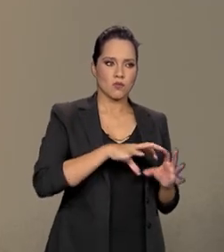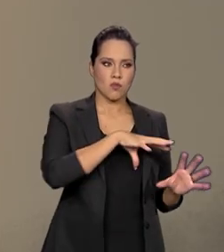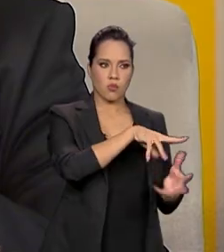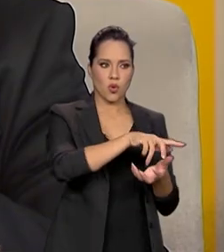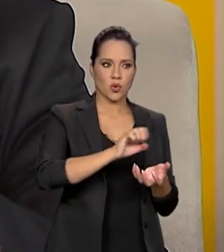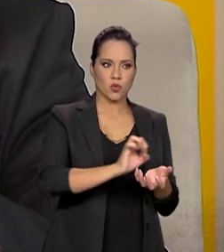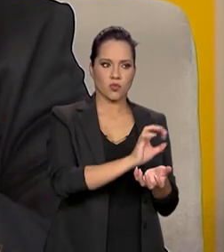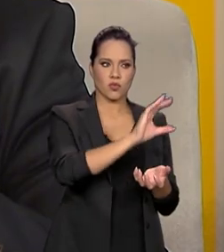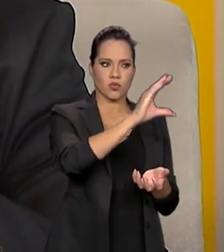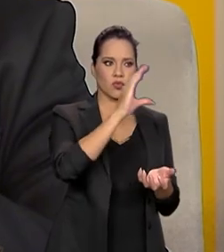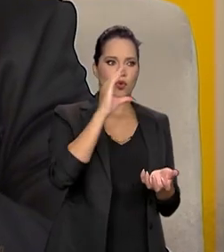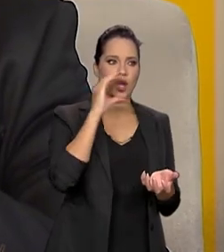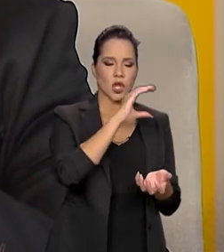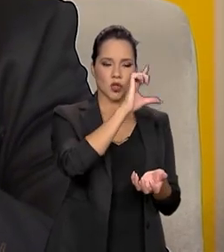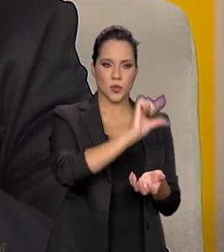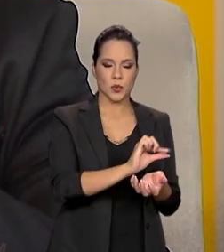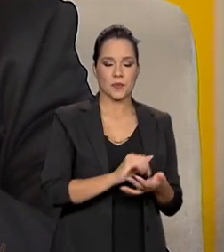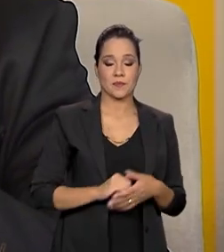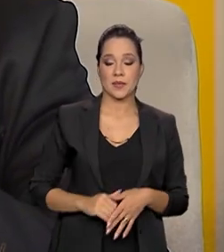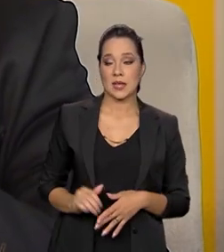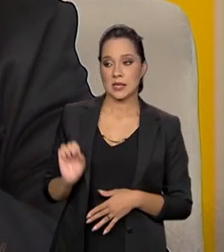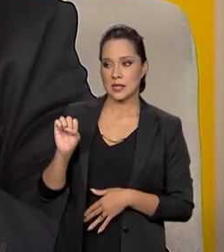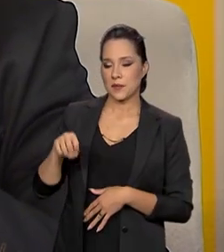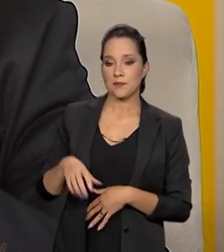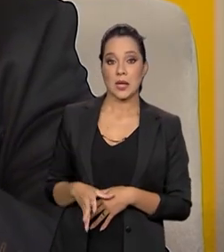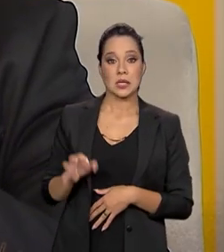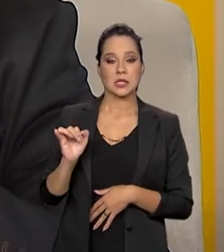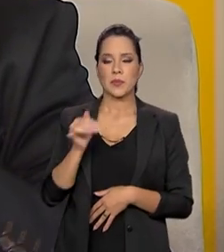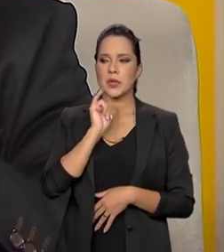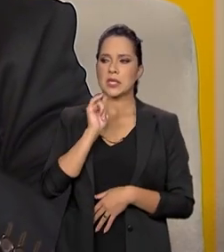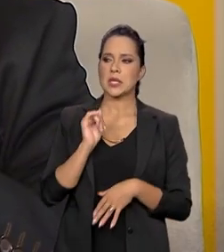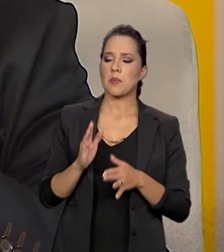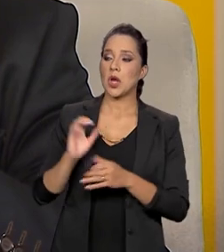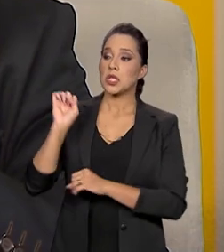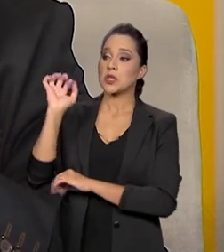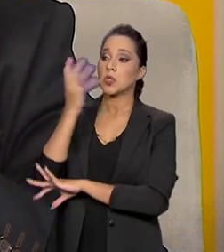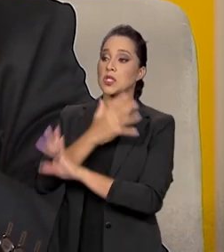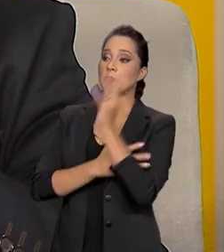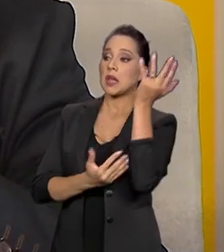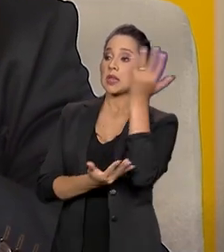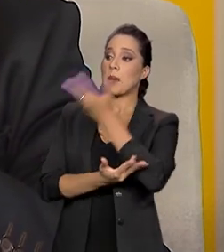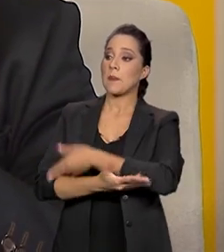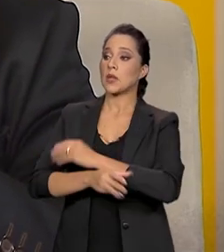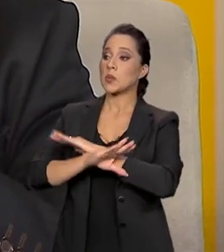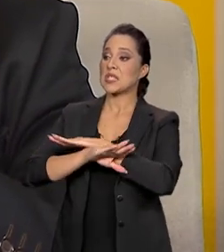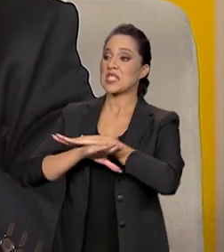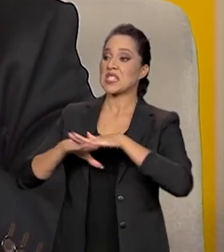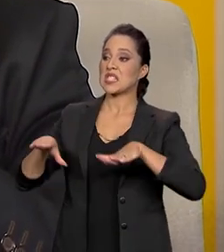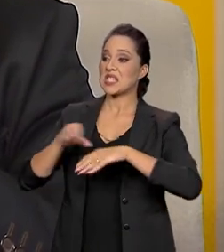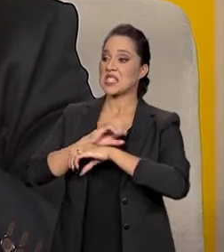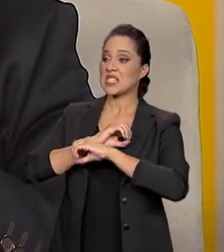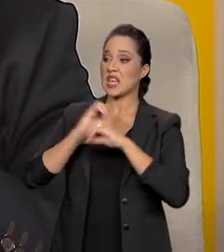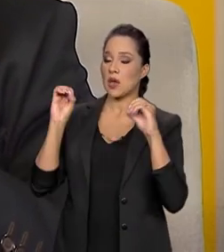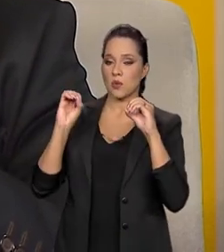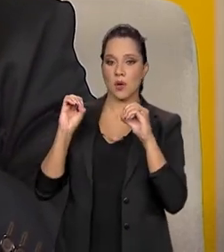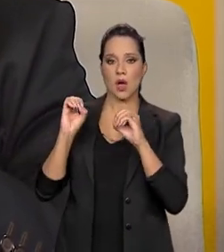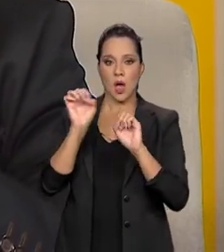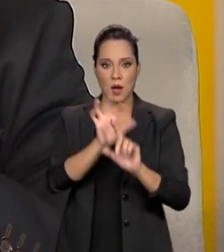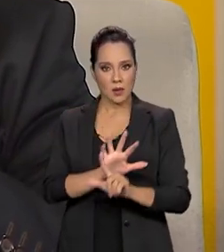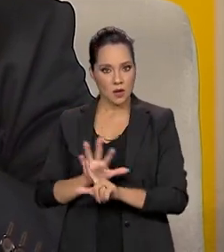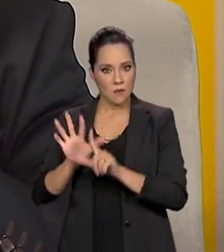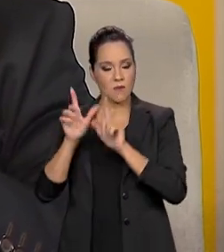efeito estufa Isso. E se eu diminuir o desmatamento a zero, a plataforma, ela